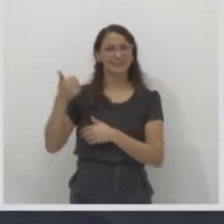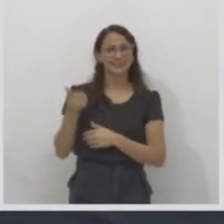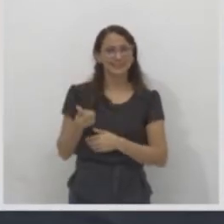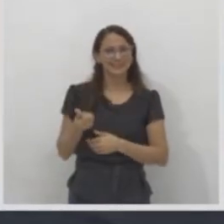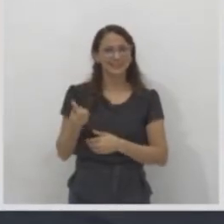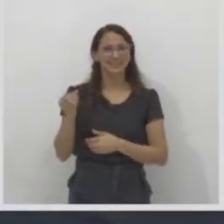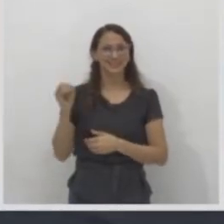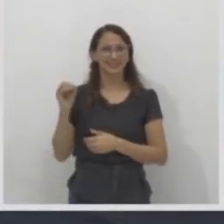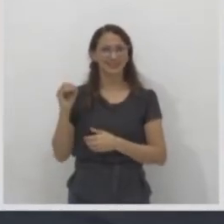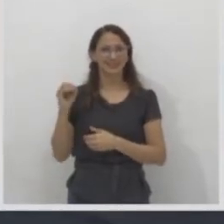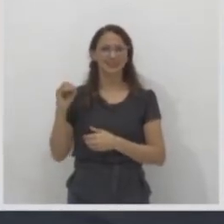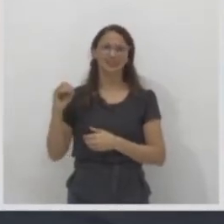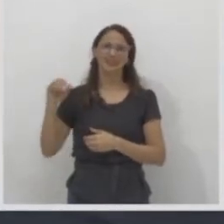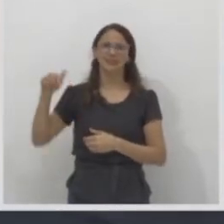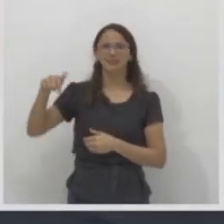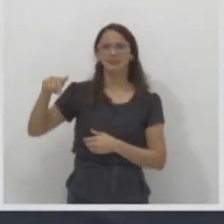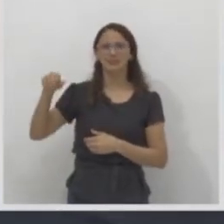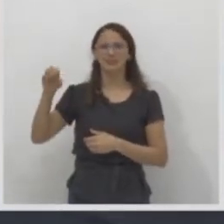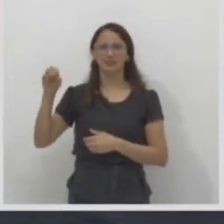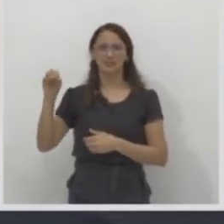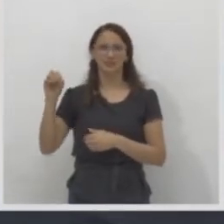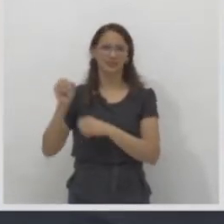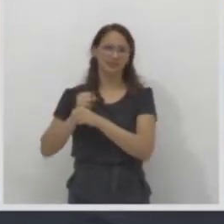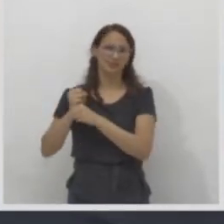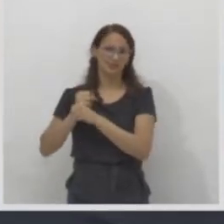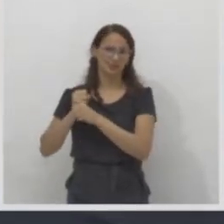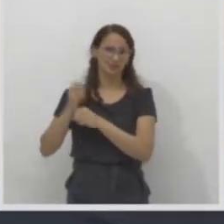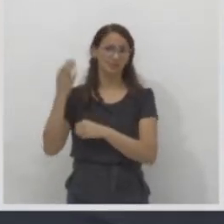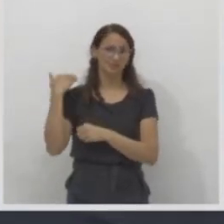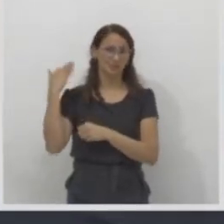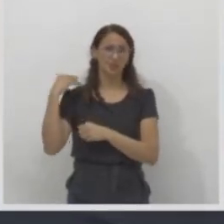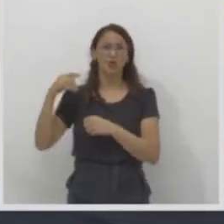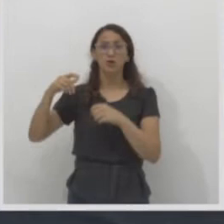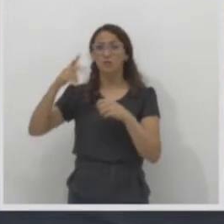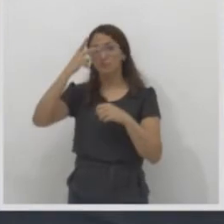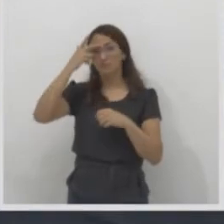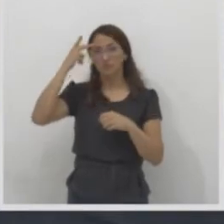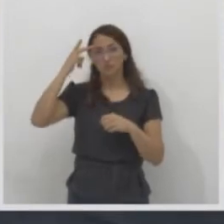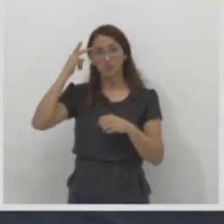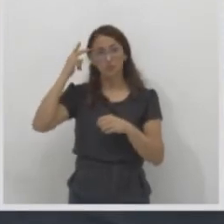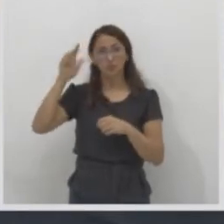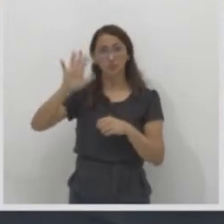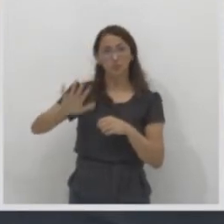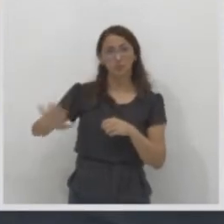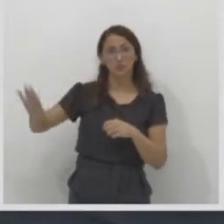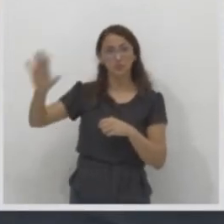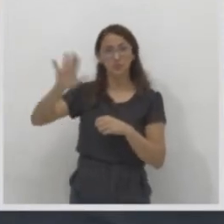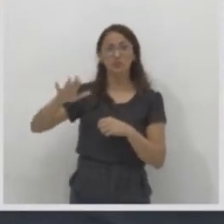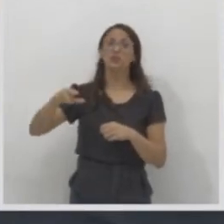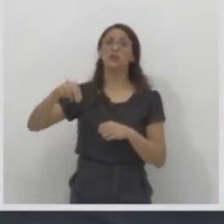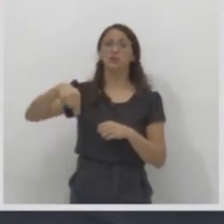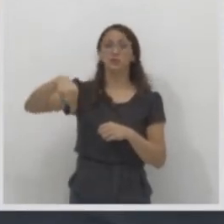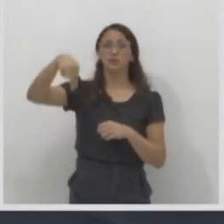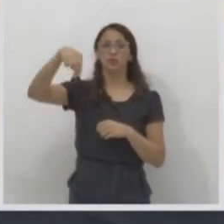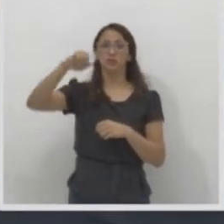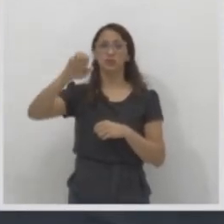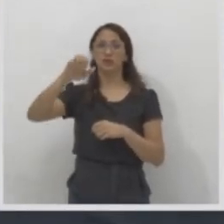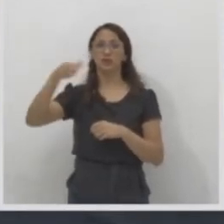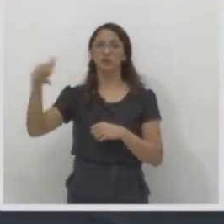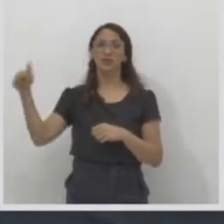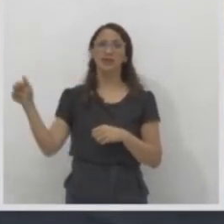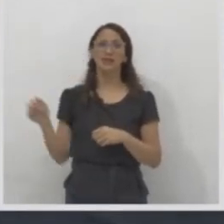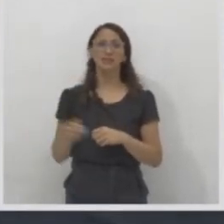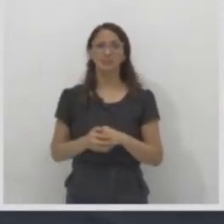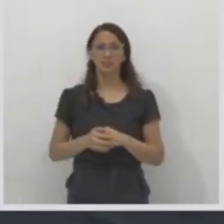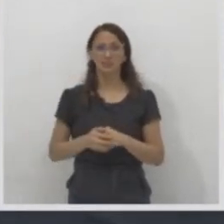foi a saída de nordestinos da sua região em direção a outras regiões brasileiras.